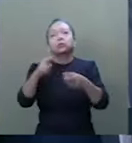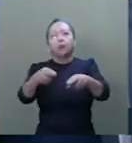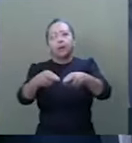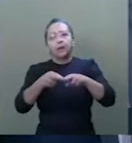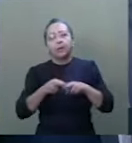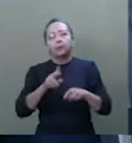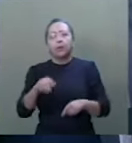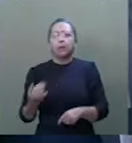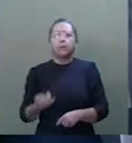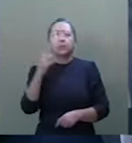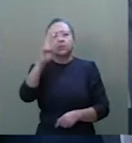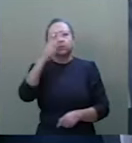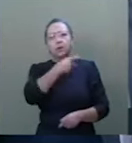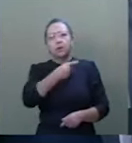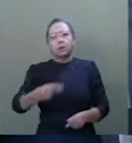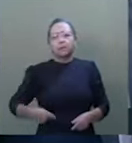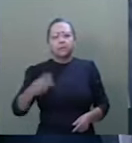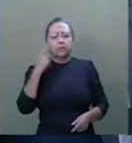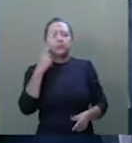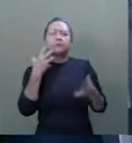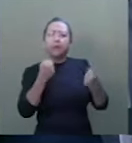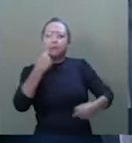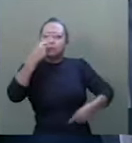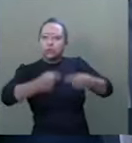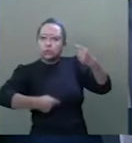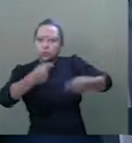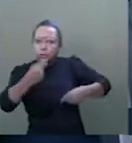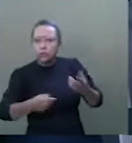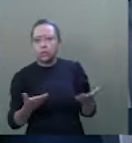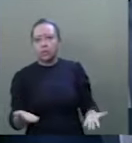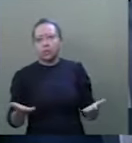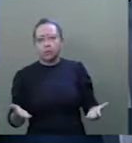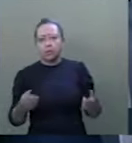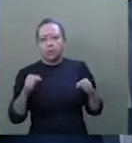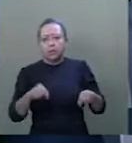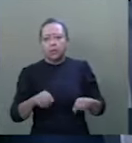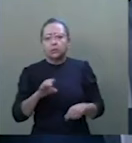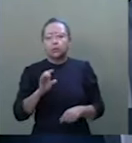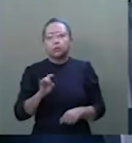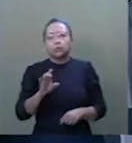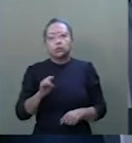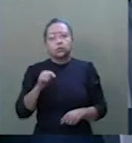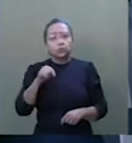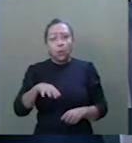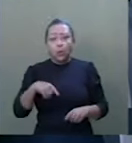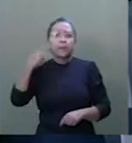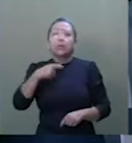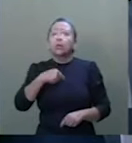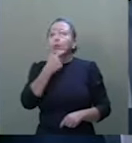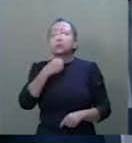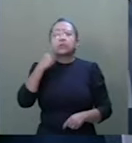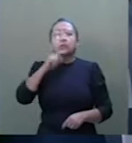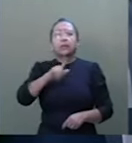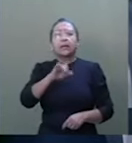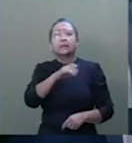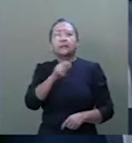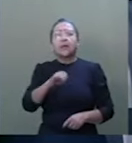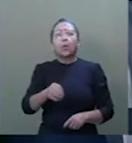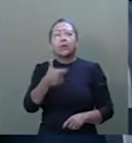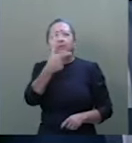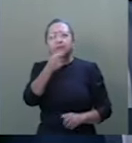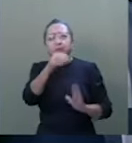É importante, Presidente, que nós possamos discutir esse tema aqui. Não são apenas esses parlamentares, quase 20